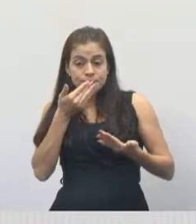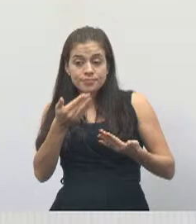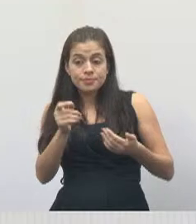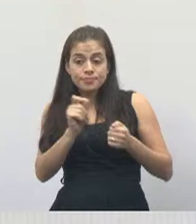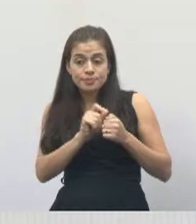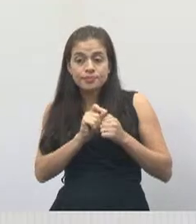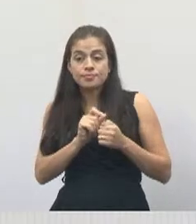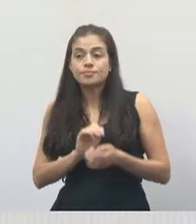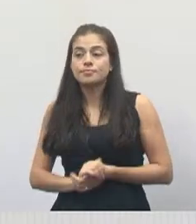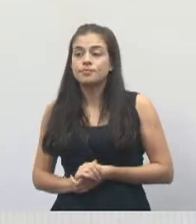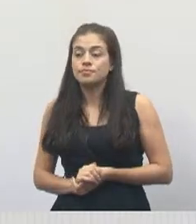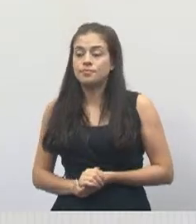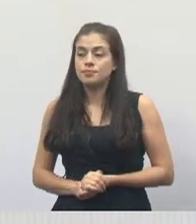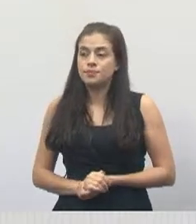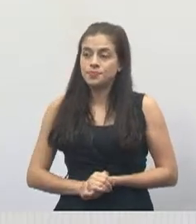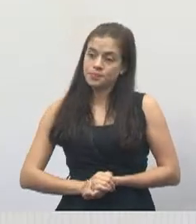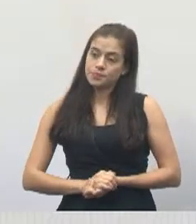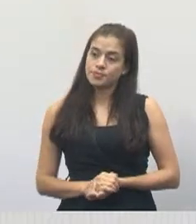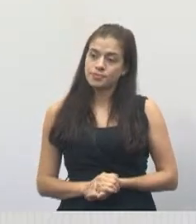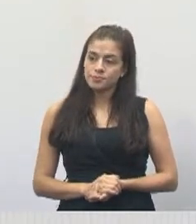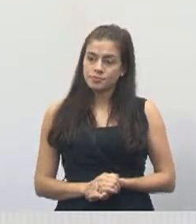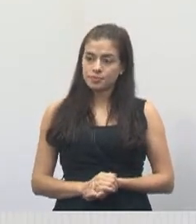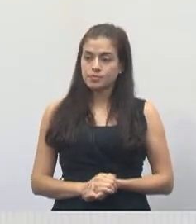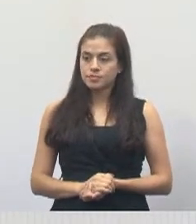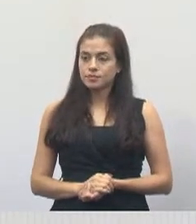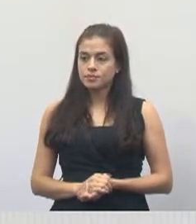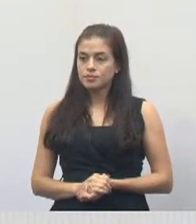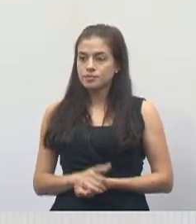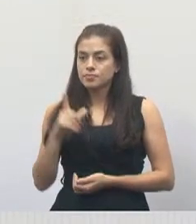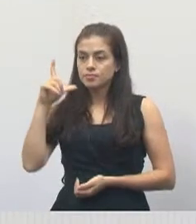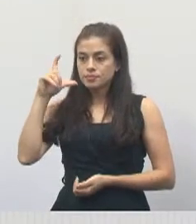Por favor. A foto 2.